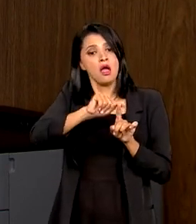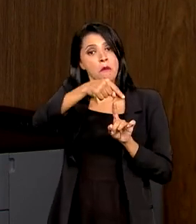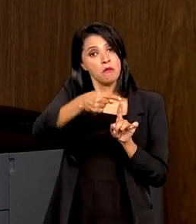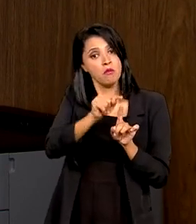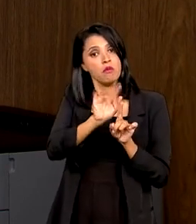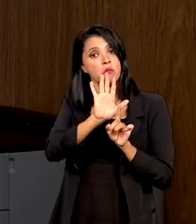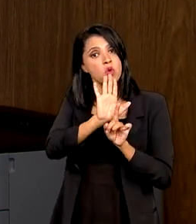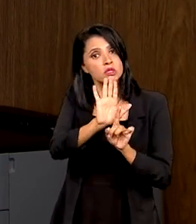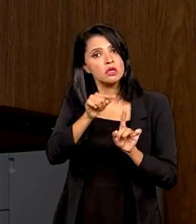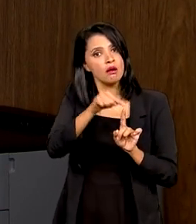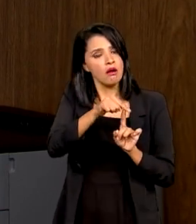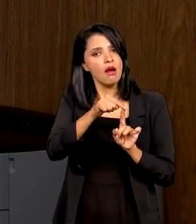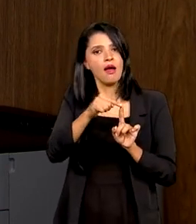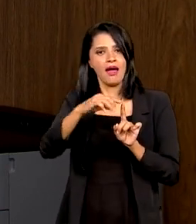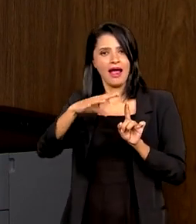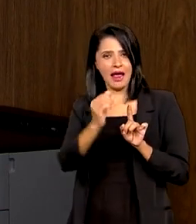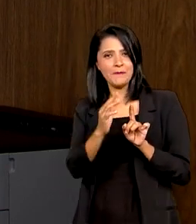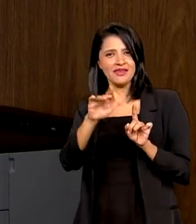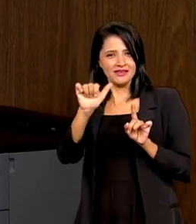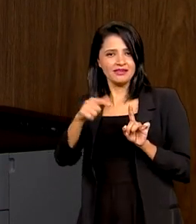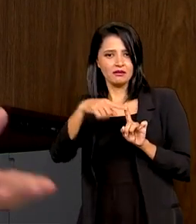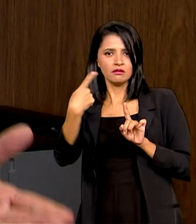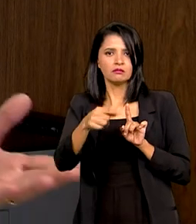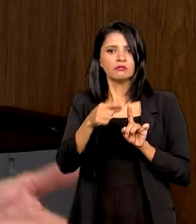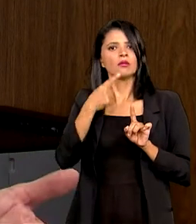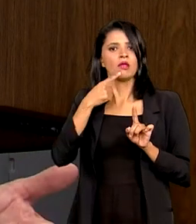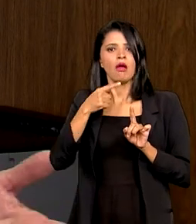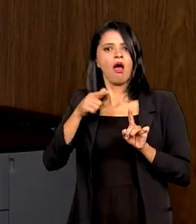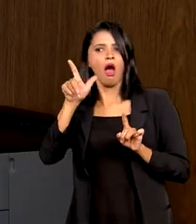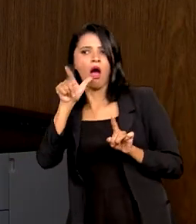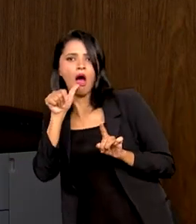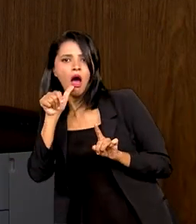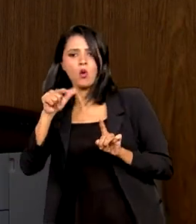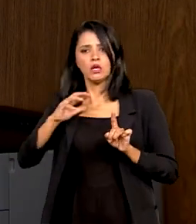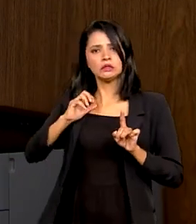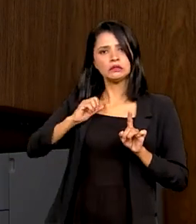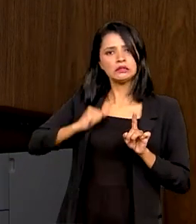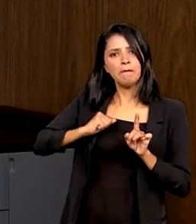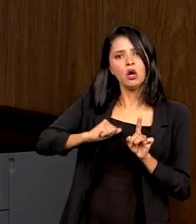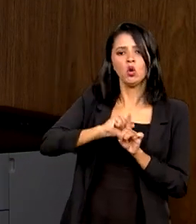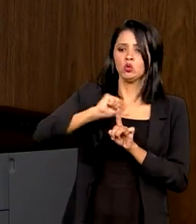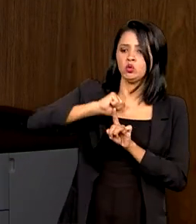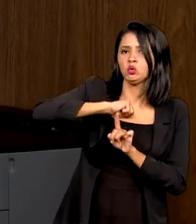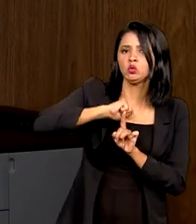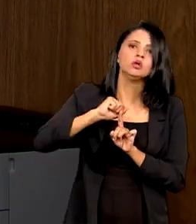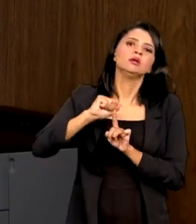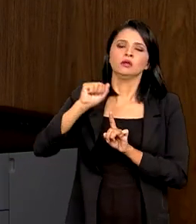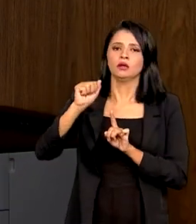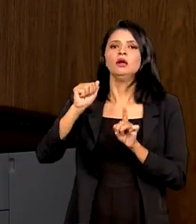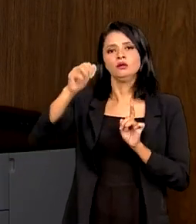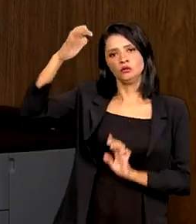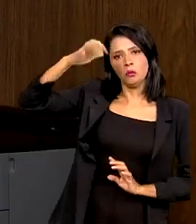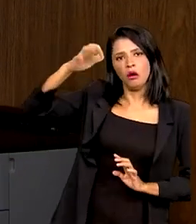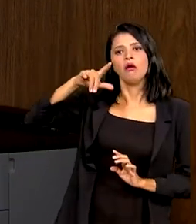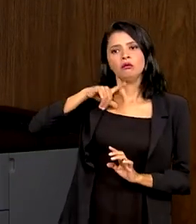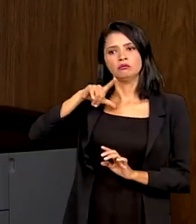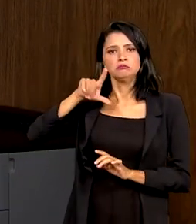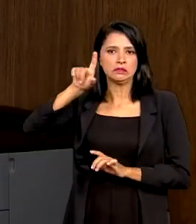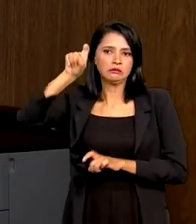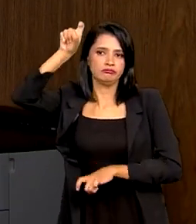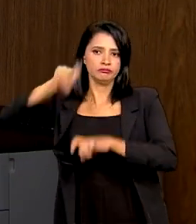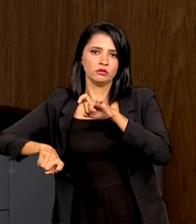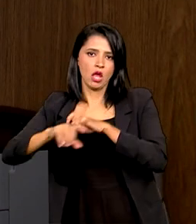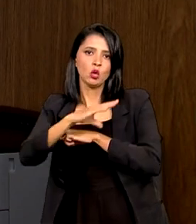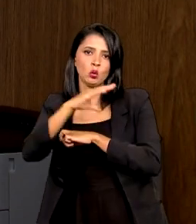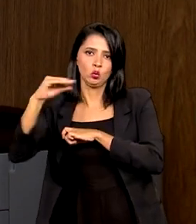glândula, que é conhecida como a cabeça do pênis, e lavar com água essa banho todo santo dia durante o banho. Teve uma relação sexual, um